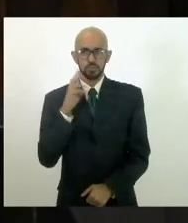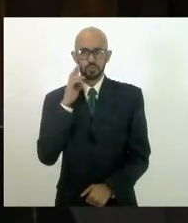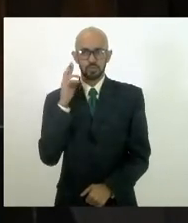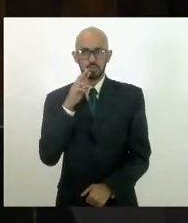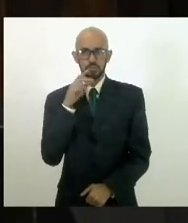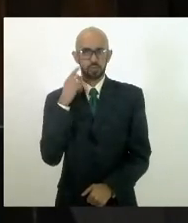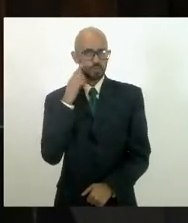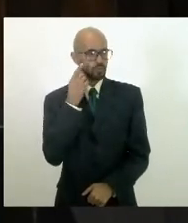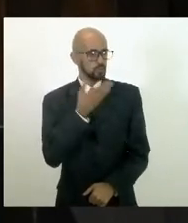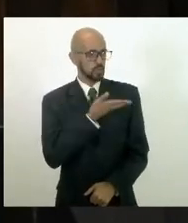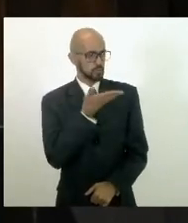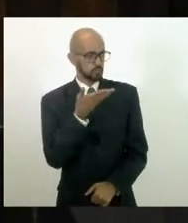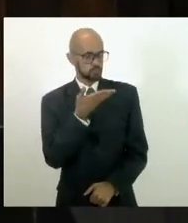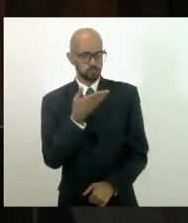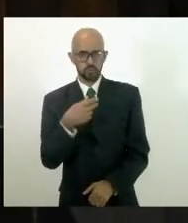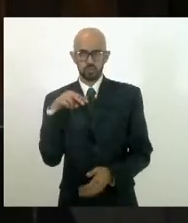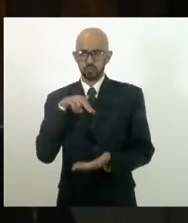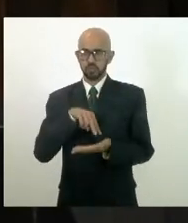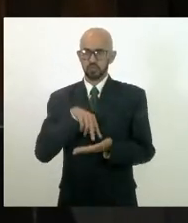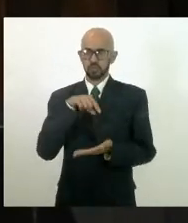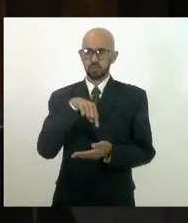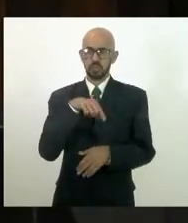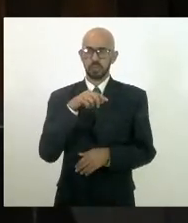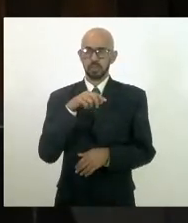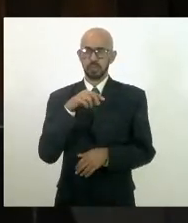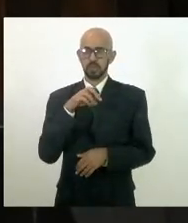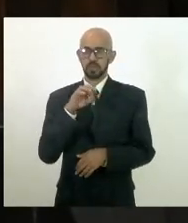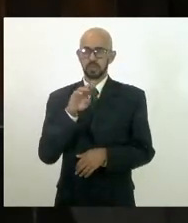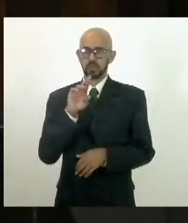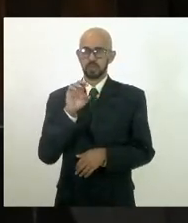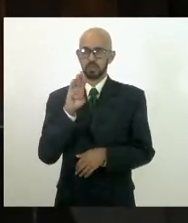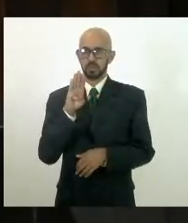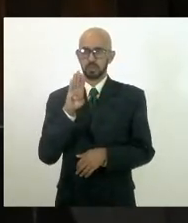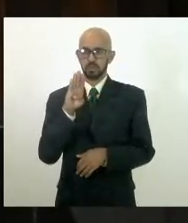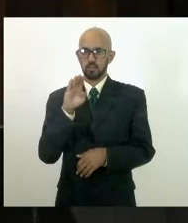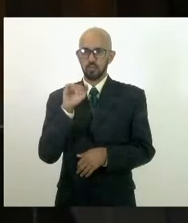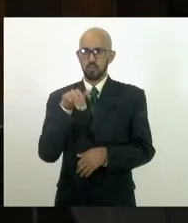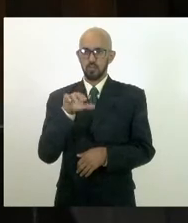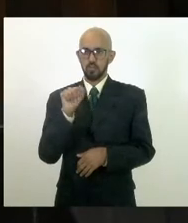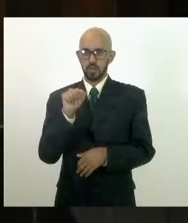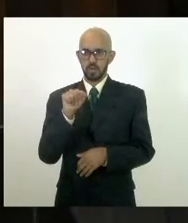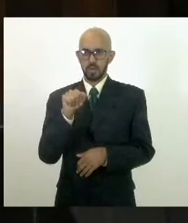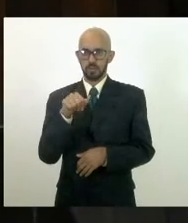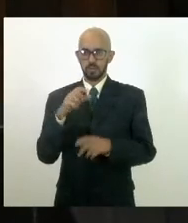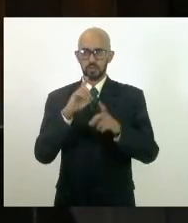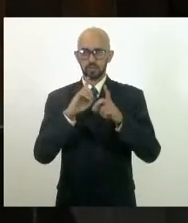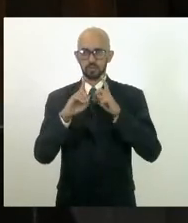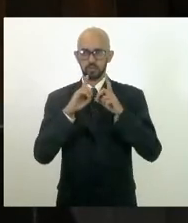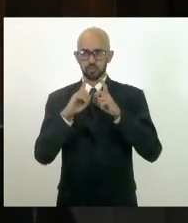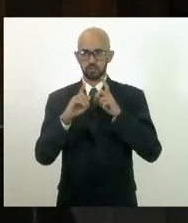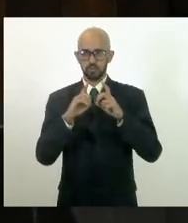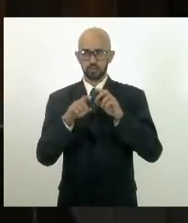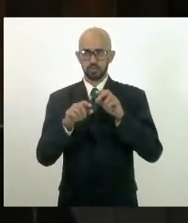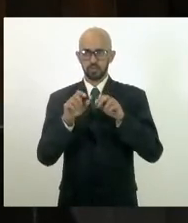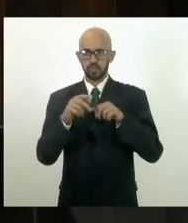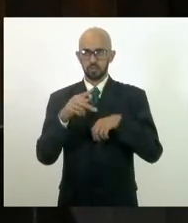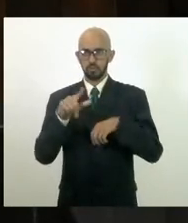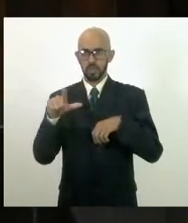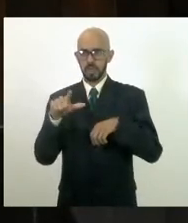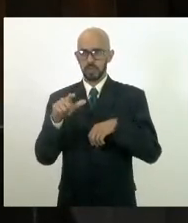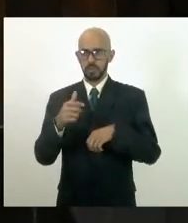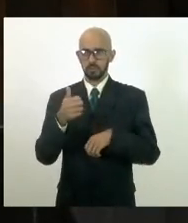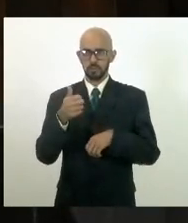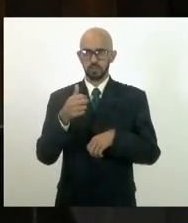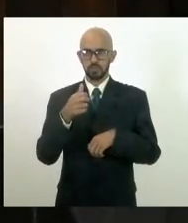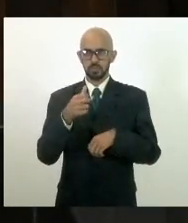subo à tribuna para discutir o projeto de lei 1661 de 2019 de minha